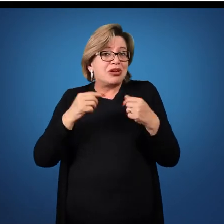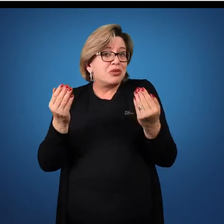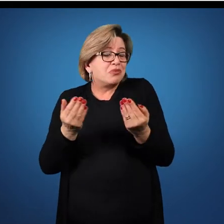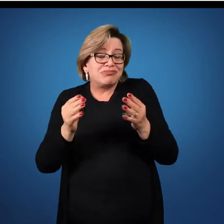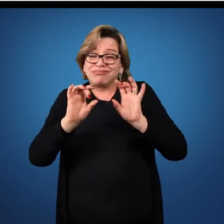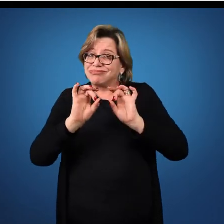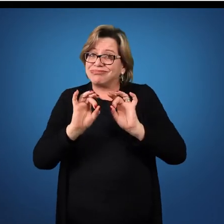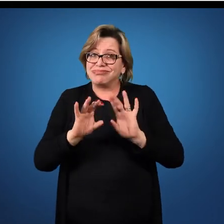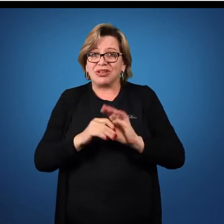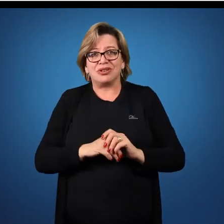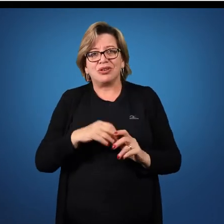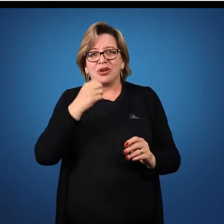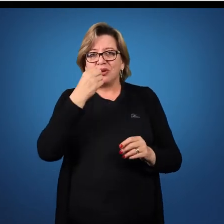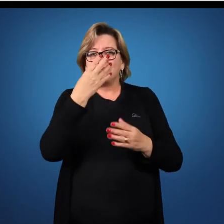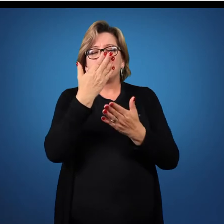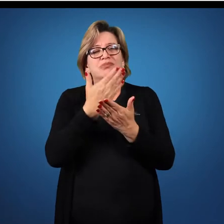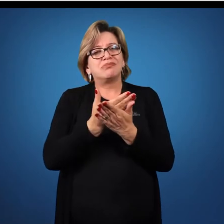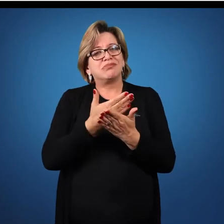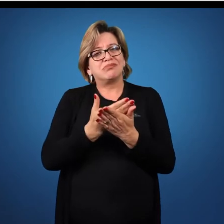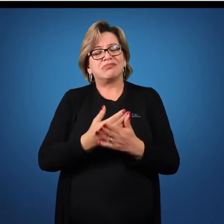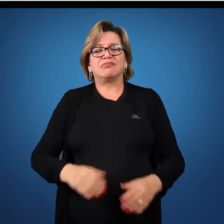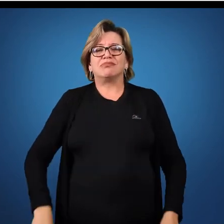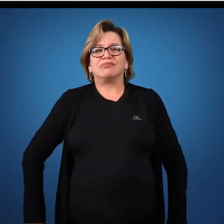eu vou ficando por aqui. Bons estudos!